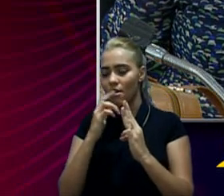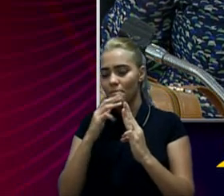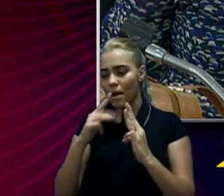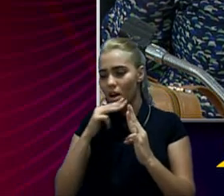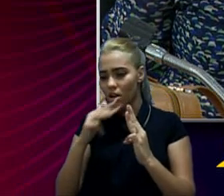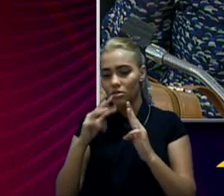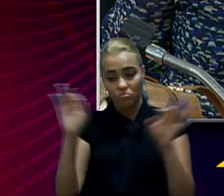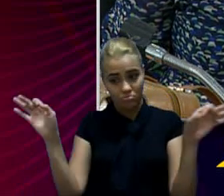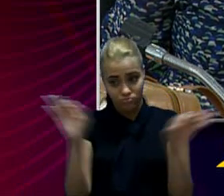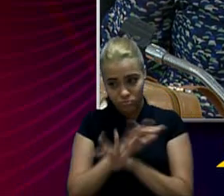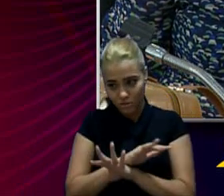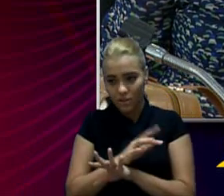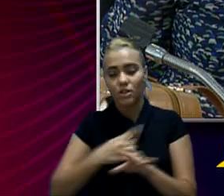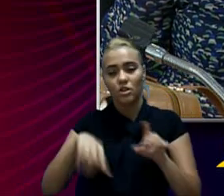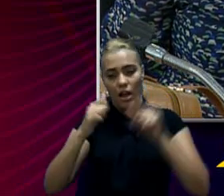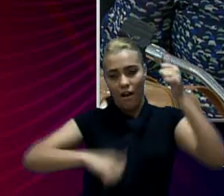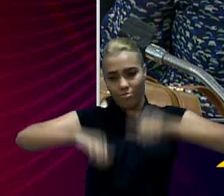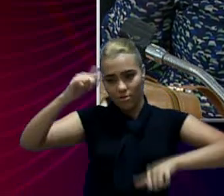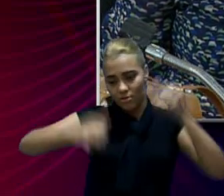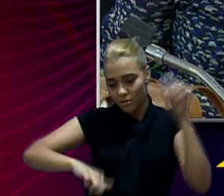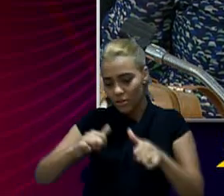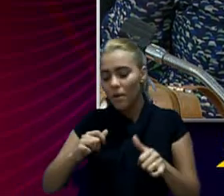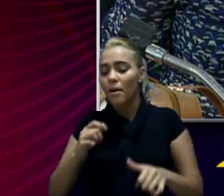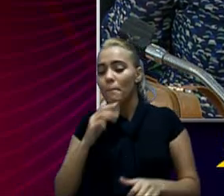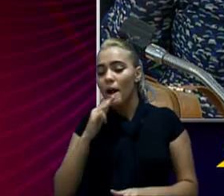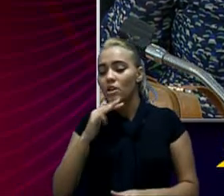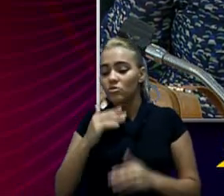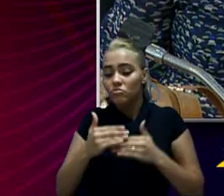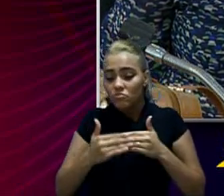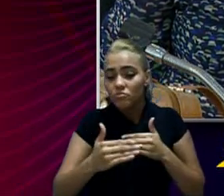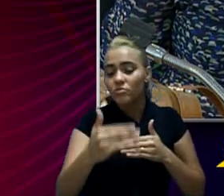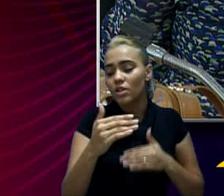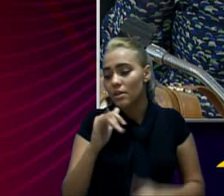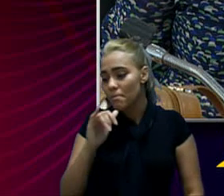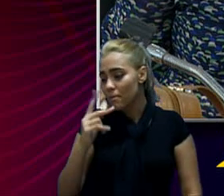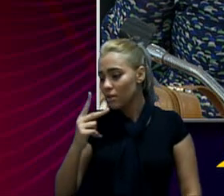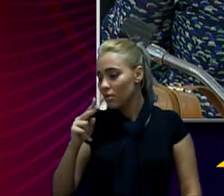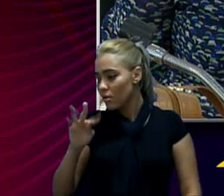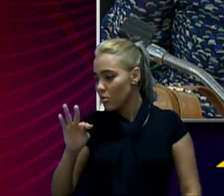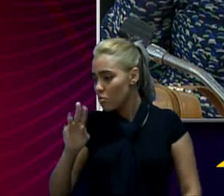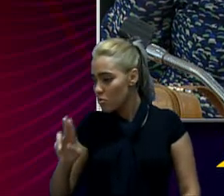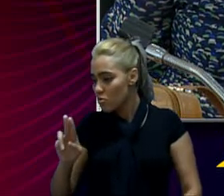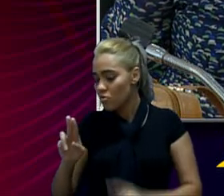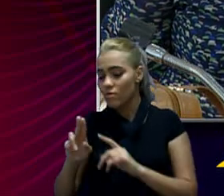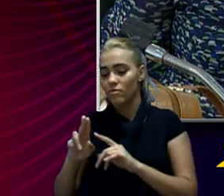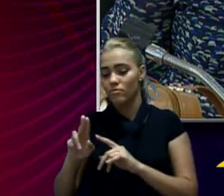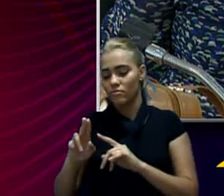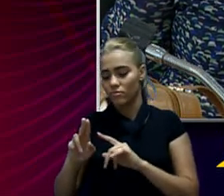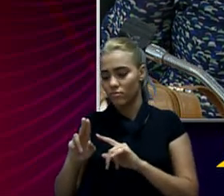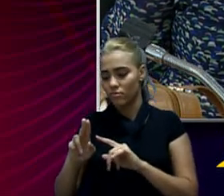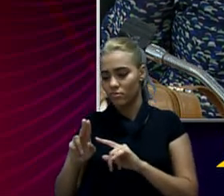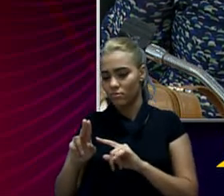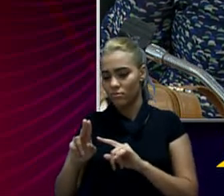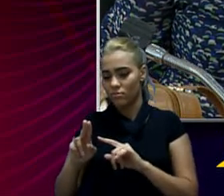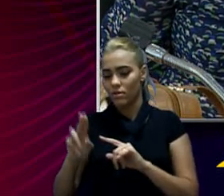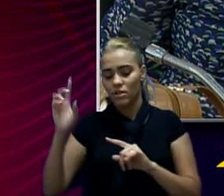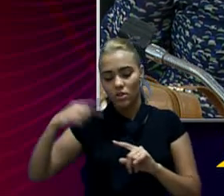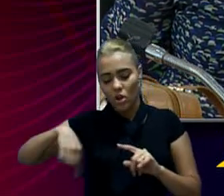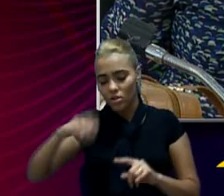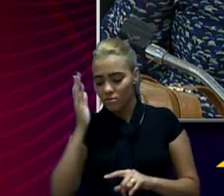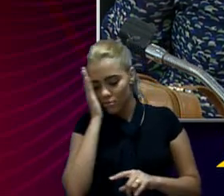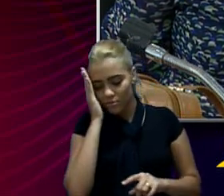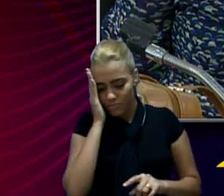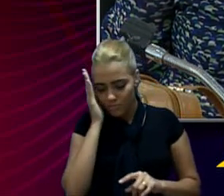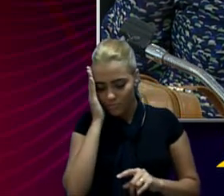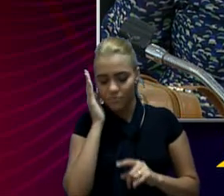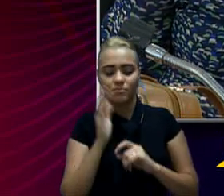vamos ter agora, a partir de março, o vencimento do IPTU, por exemplo, mas nós sabemos que